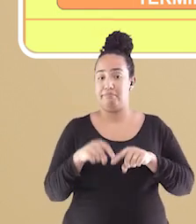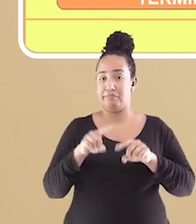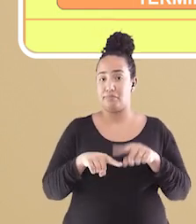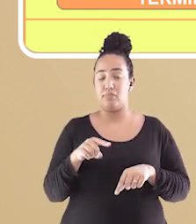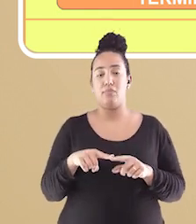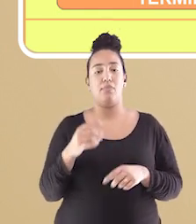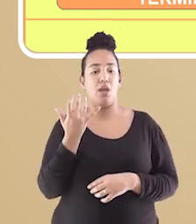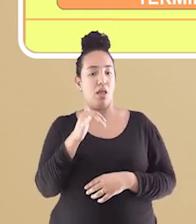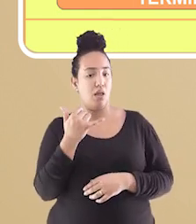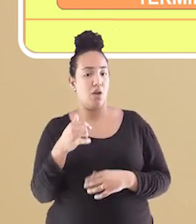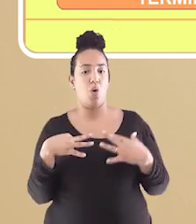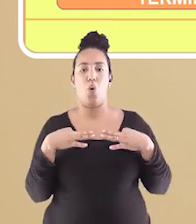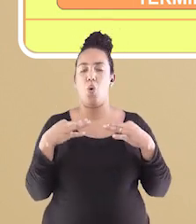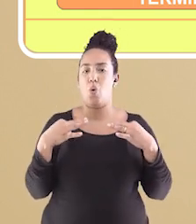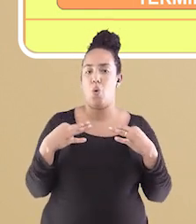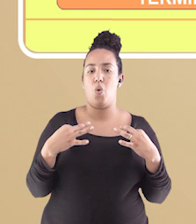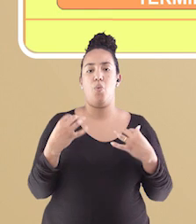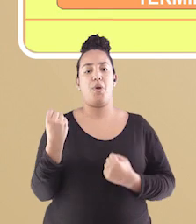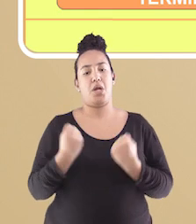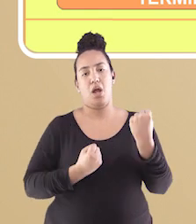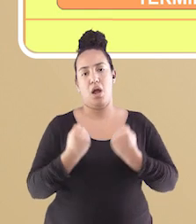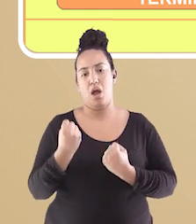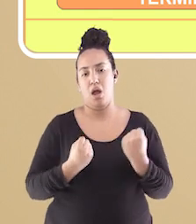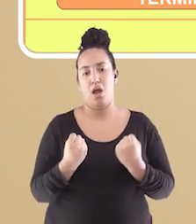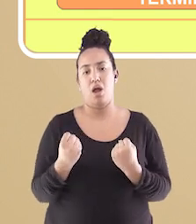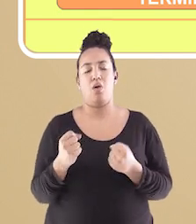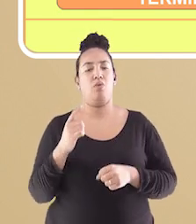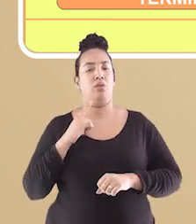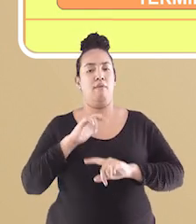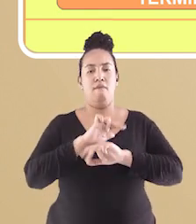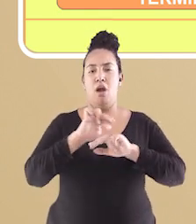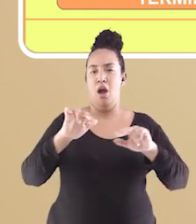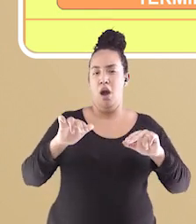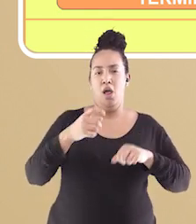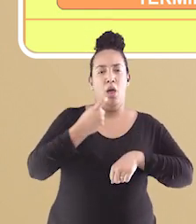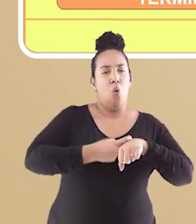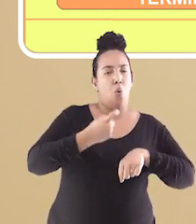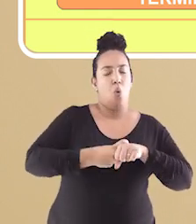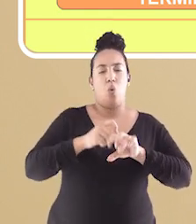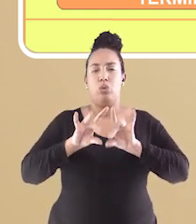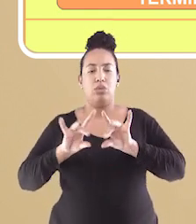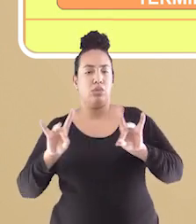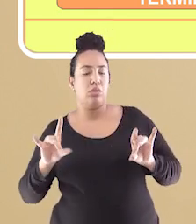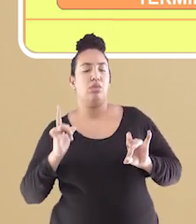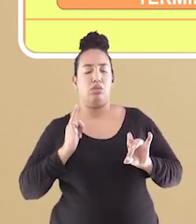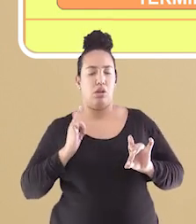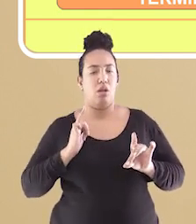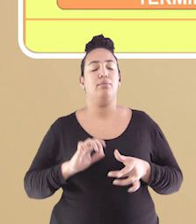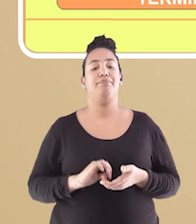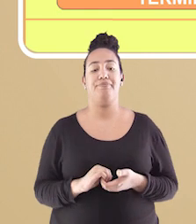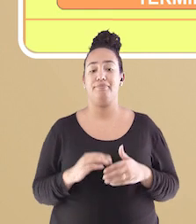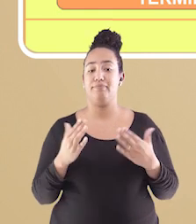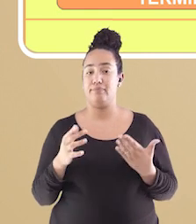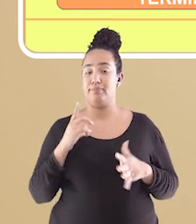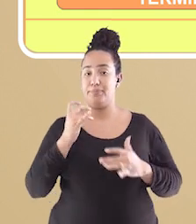eletroeletrônicos, roupas, veículos e granéis sólidos e líquidos. De